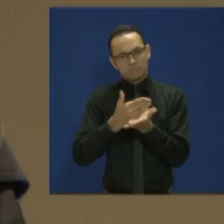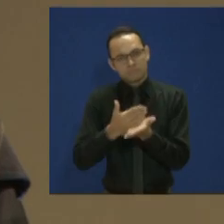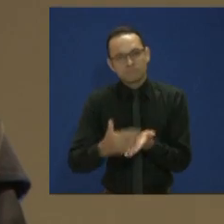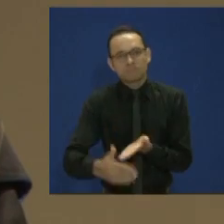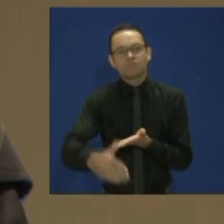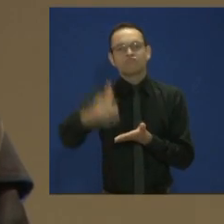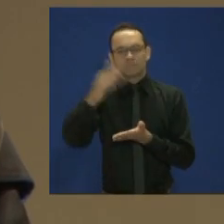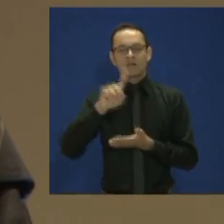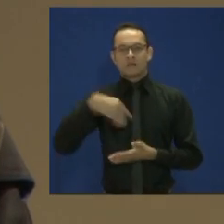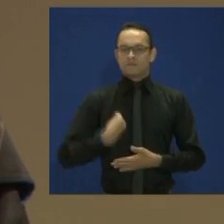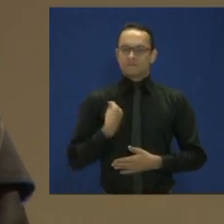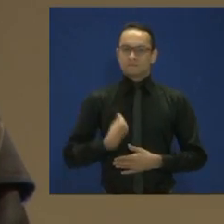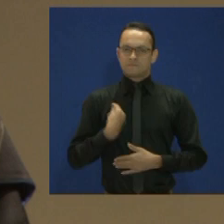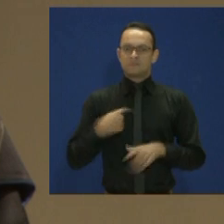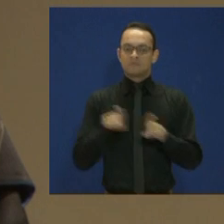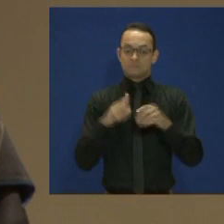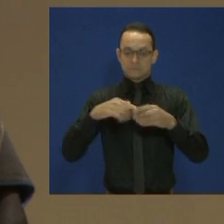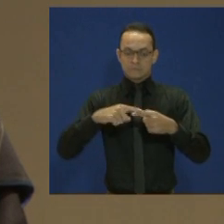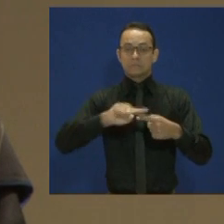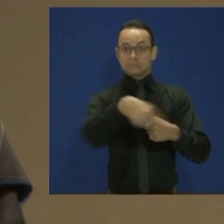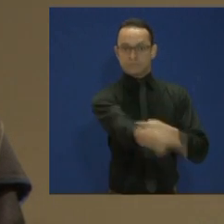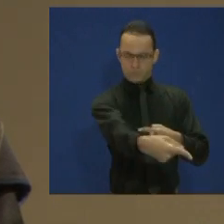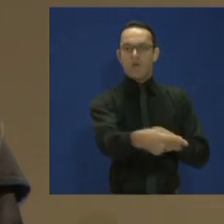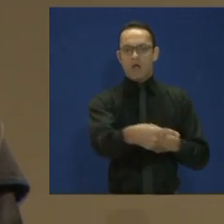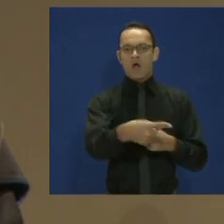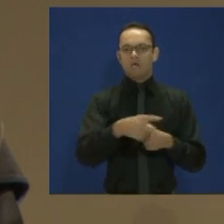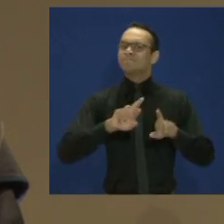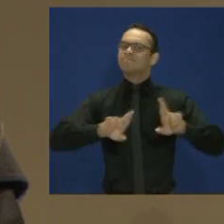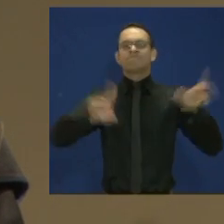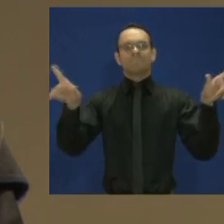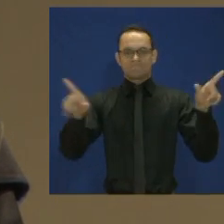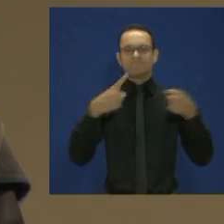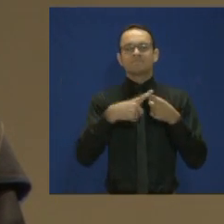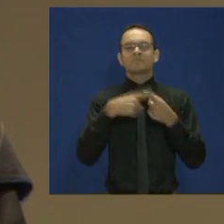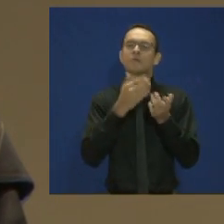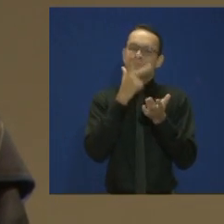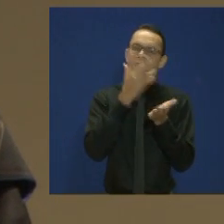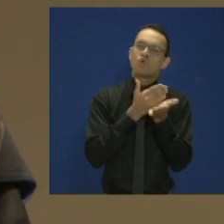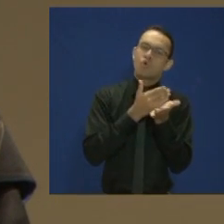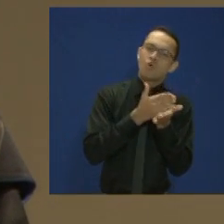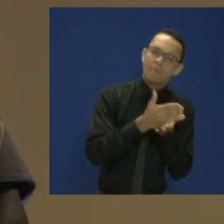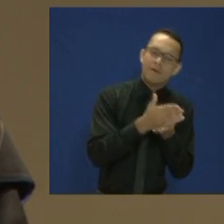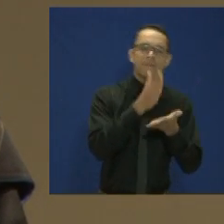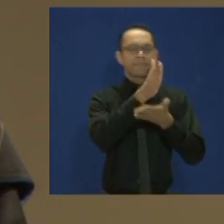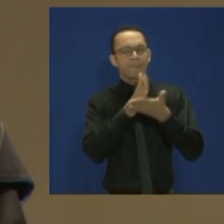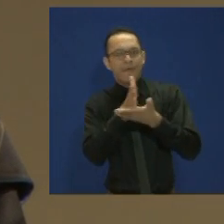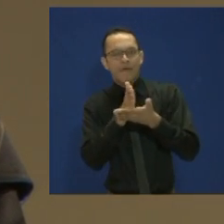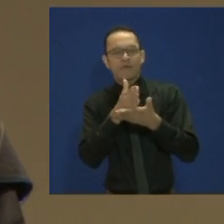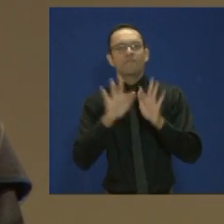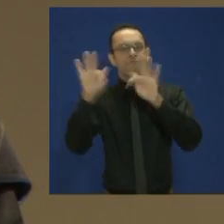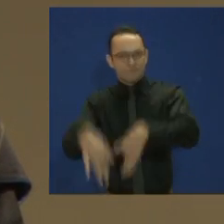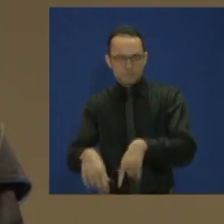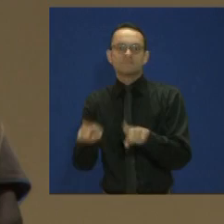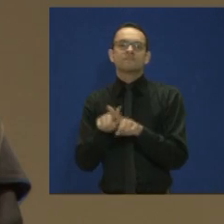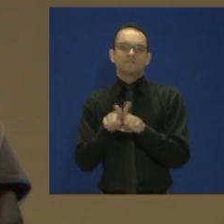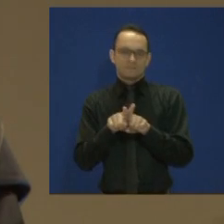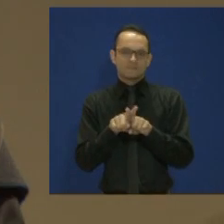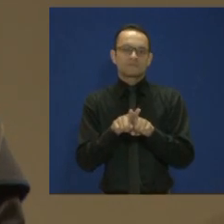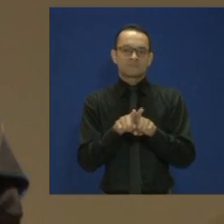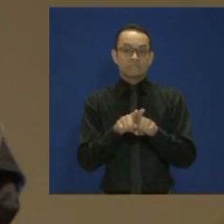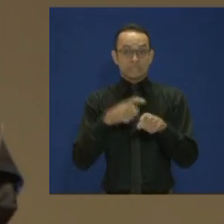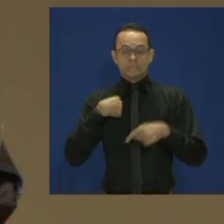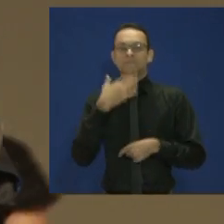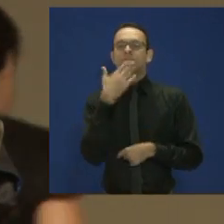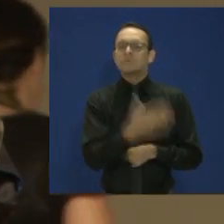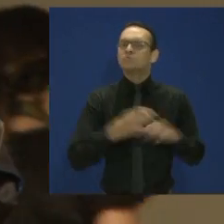vida. Afinal, tudo tem começo, meio e fim. Mas hoje, peço que todos os investimentos que